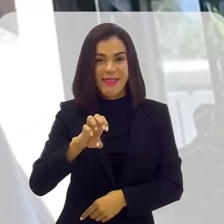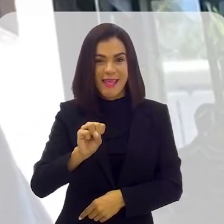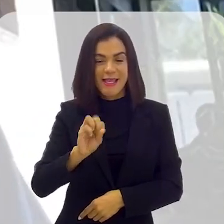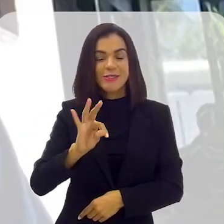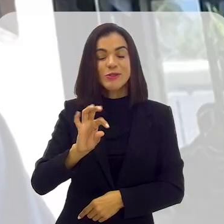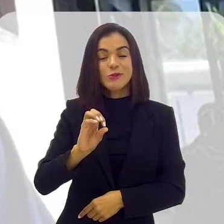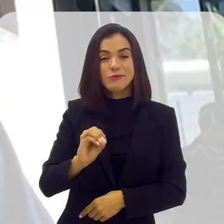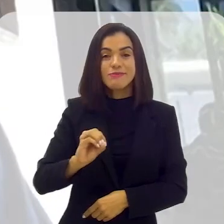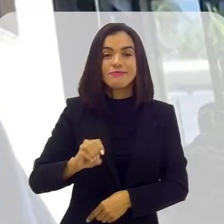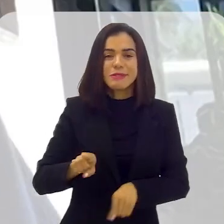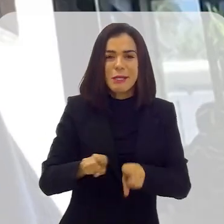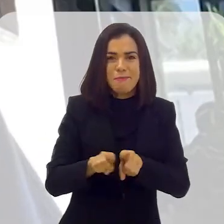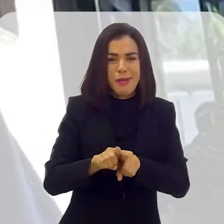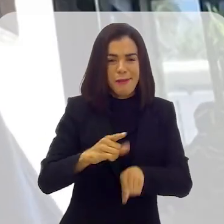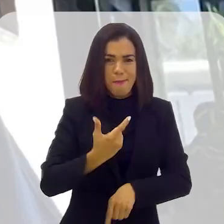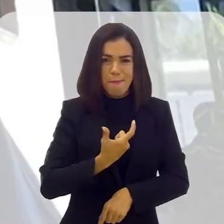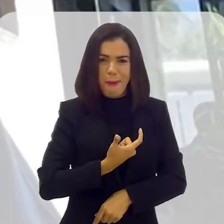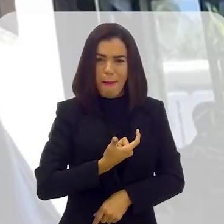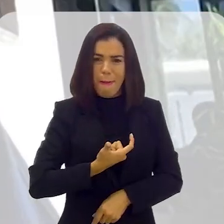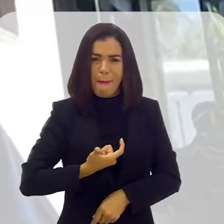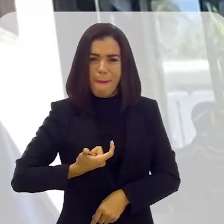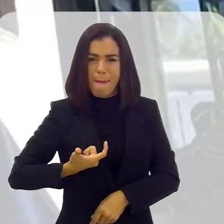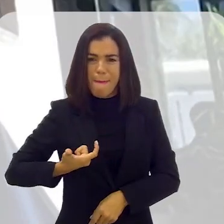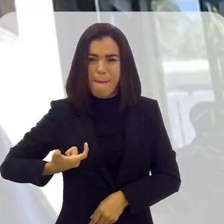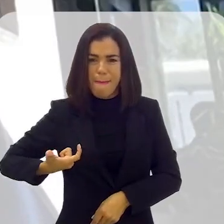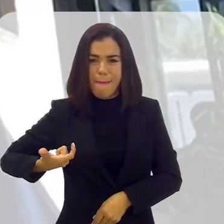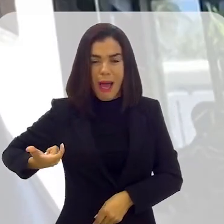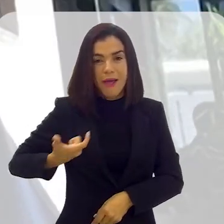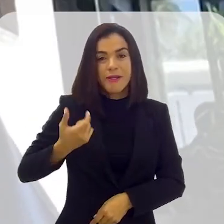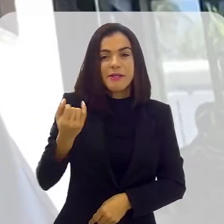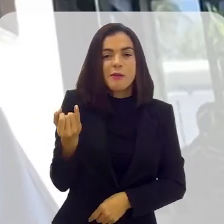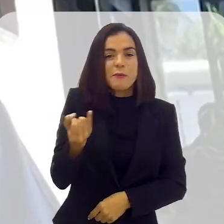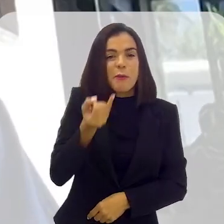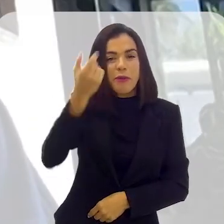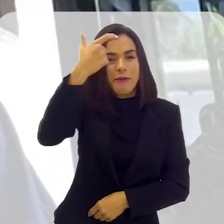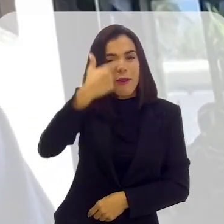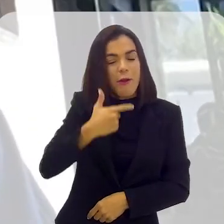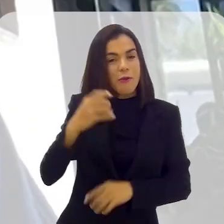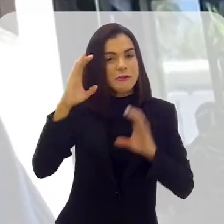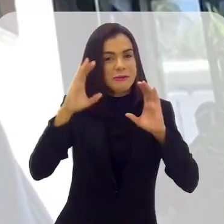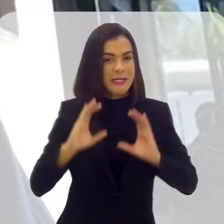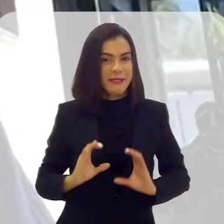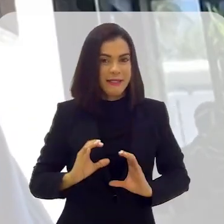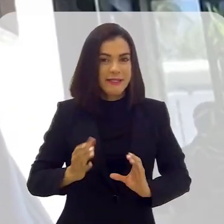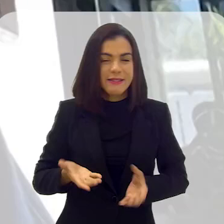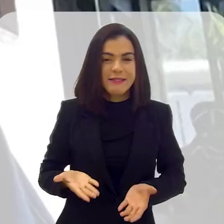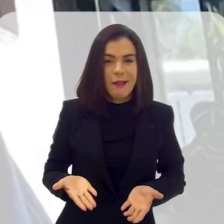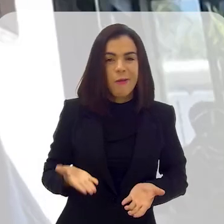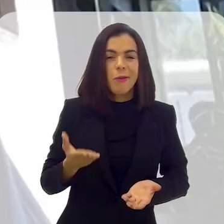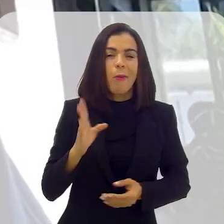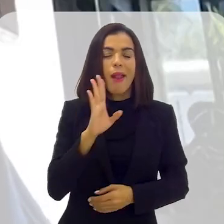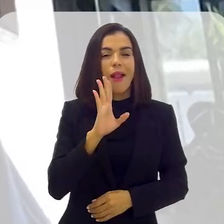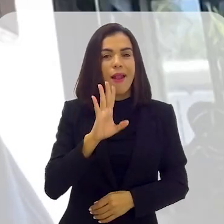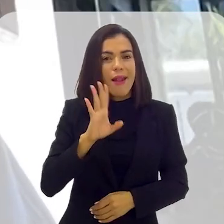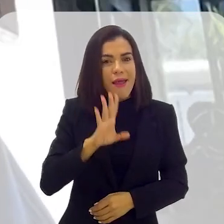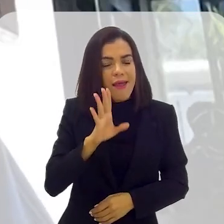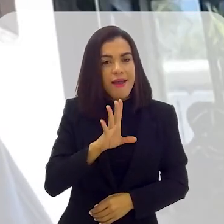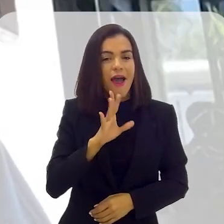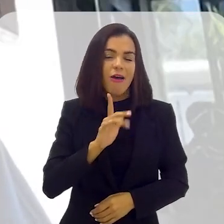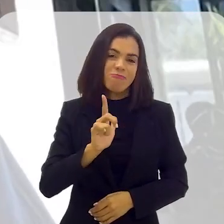condecorações que eu acho que são importantes como cidadão. Então, isso é